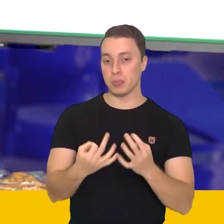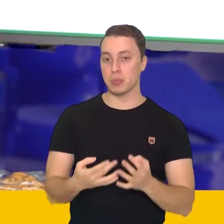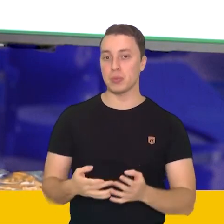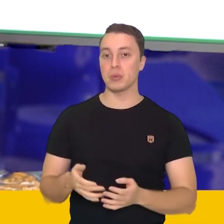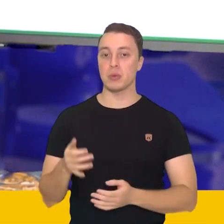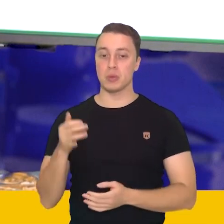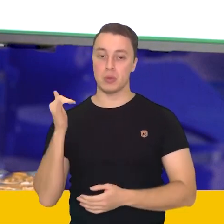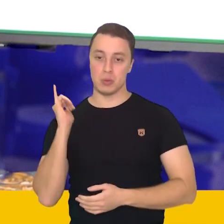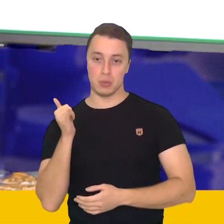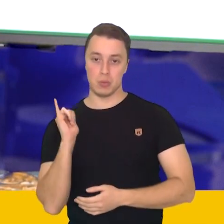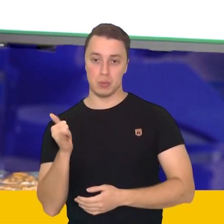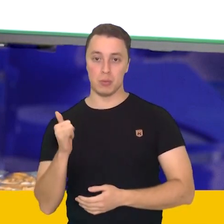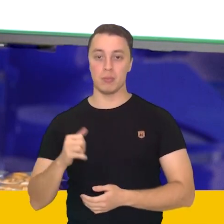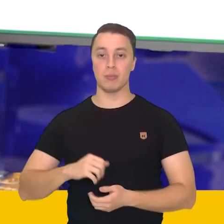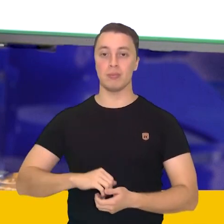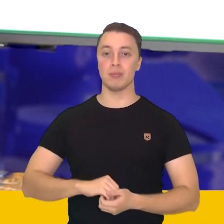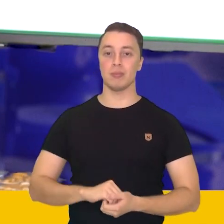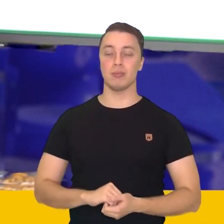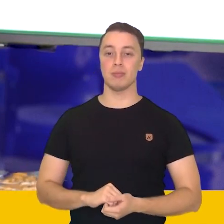conto.